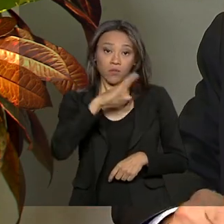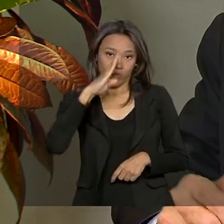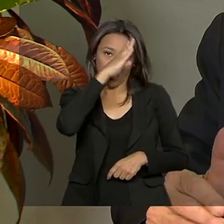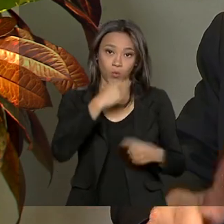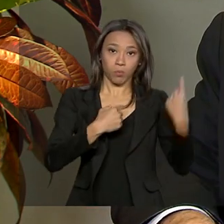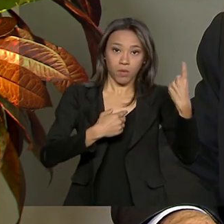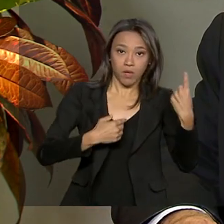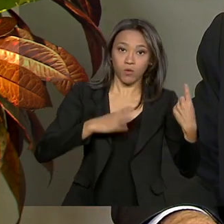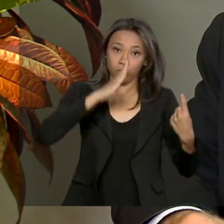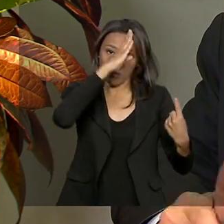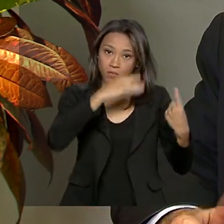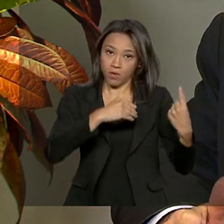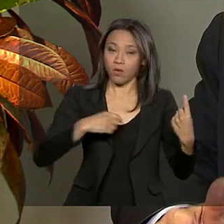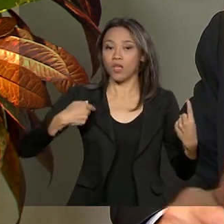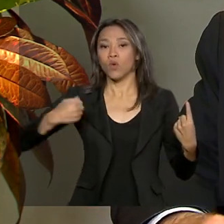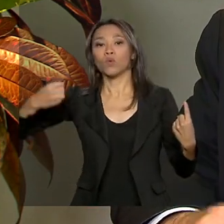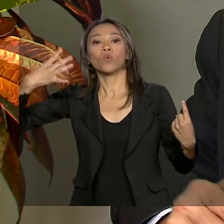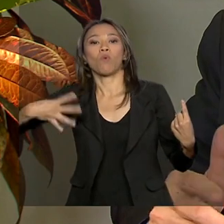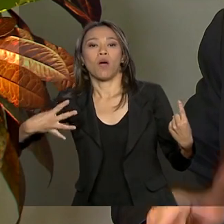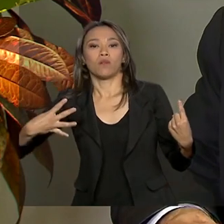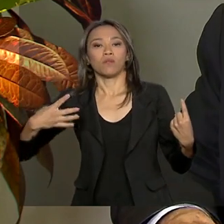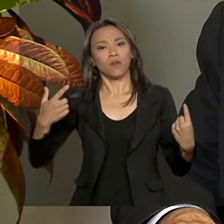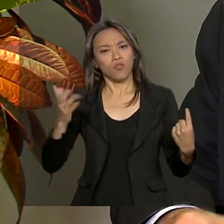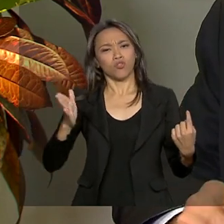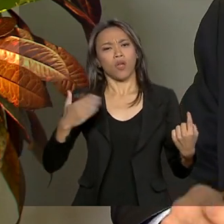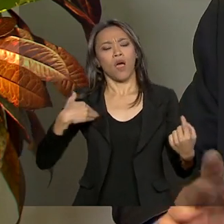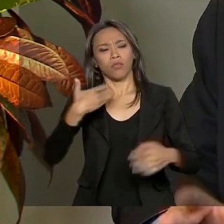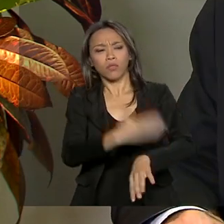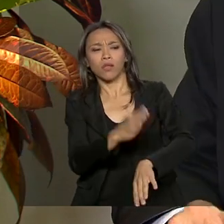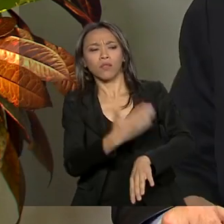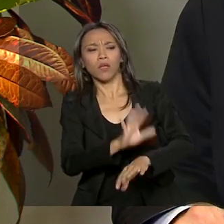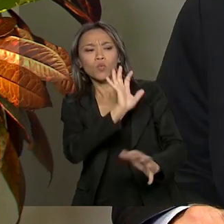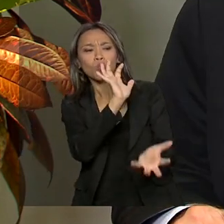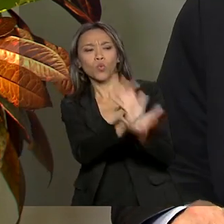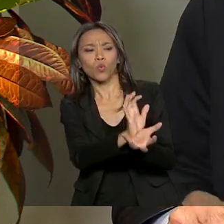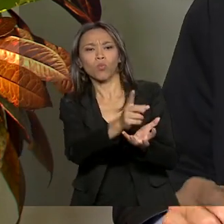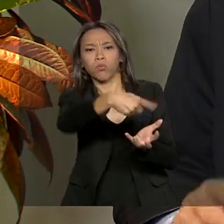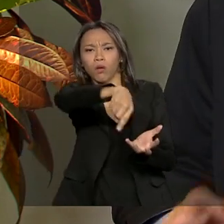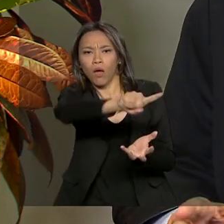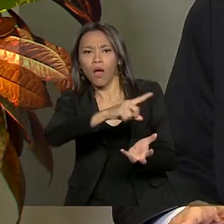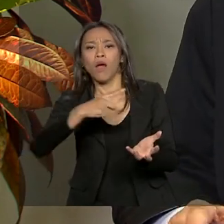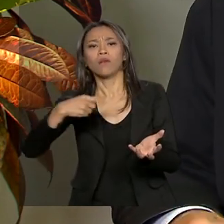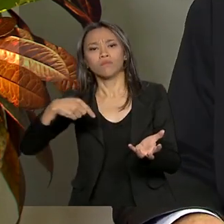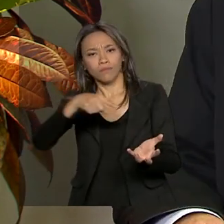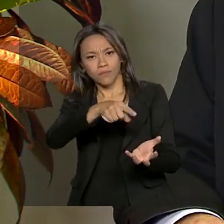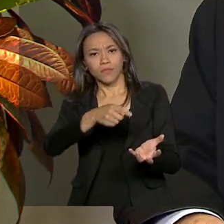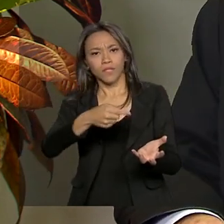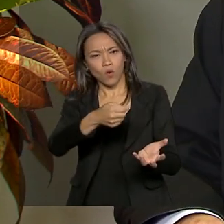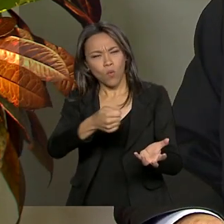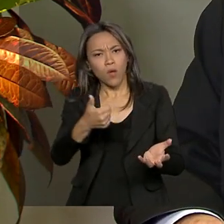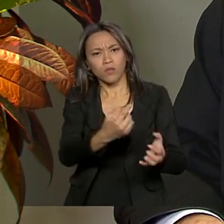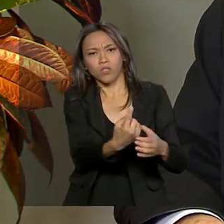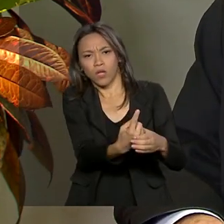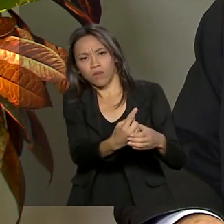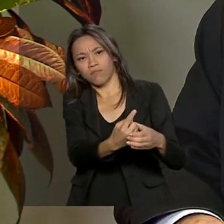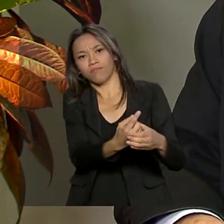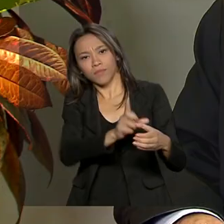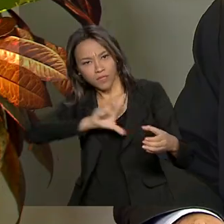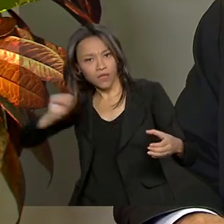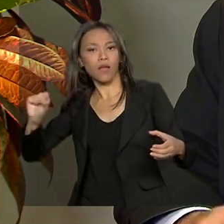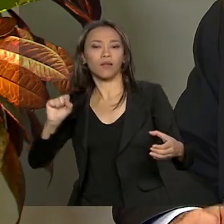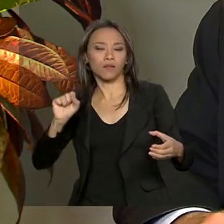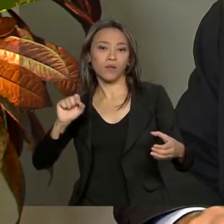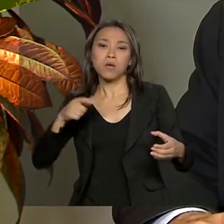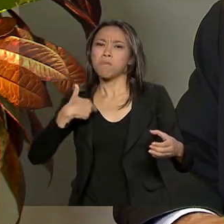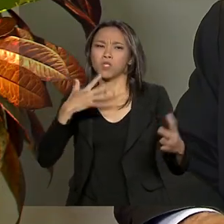Pentato, eu tinha contato com a equipe de Pentato, cheguei a ser treinador da equipe de Pentato quando estava prestes a sair da academia, mas eu não tinha